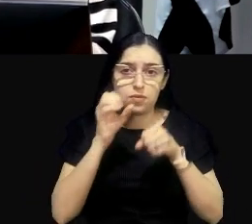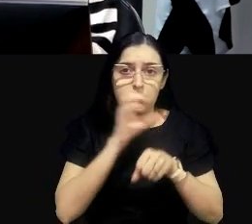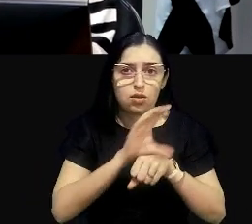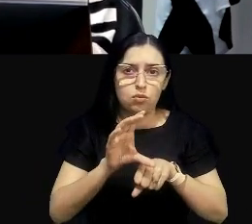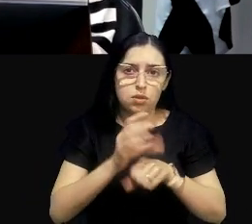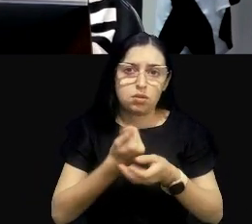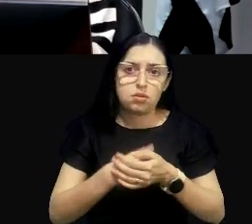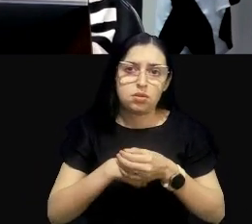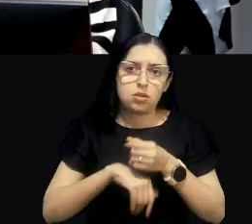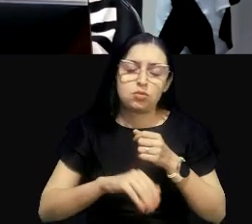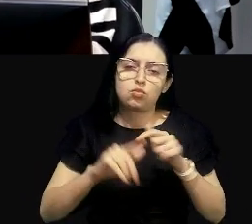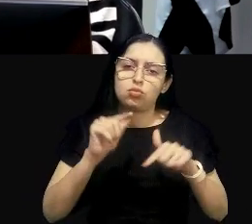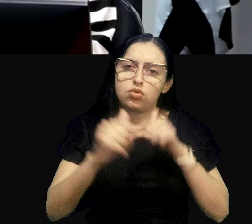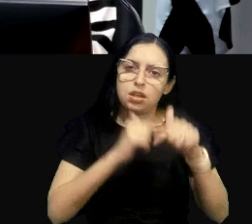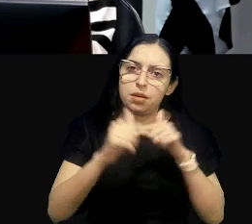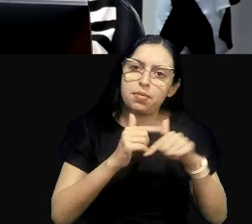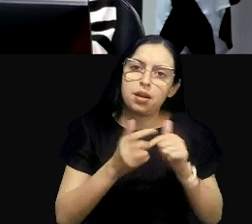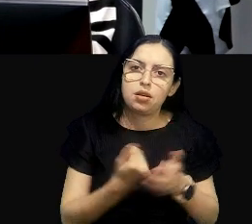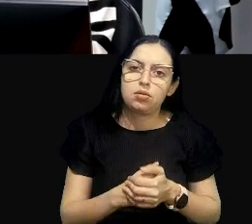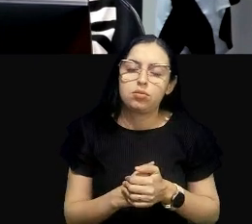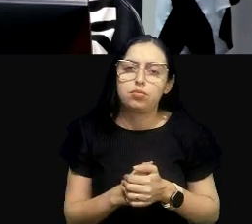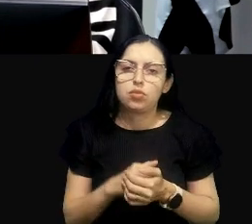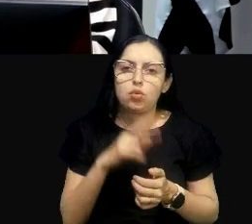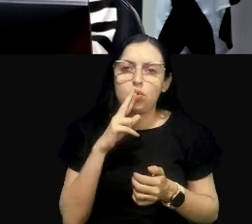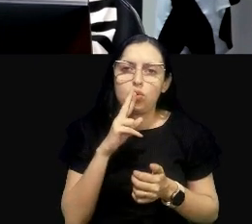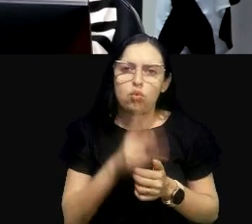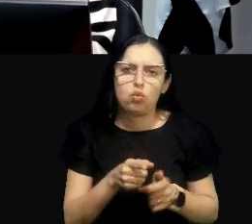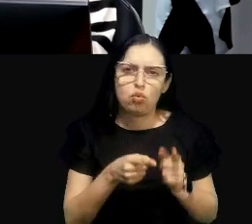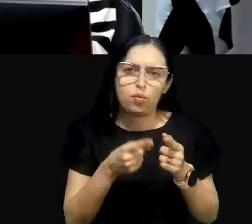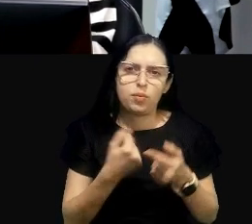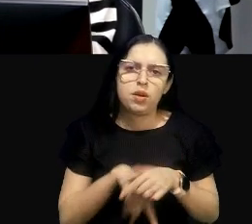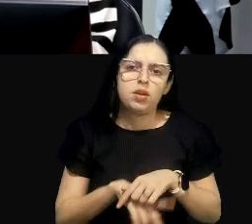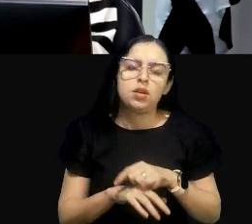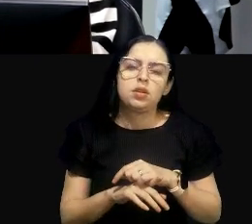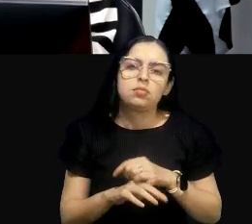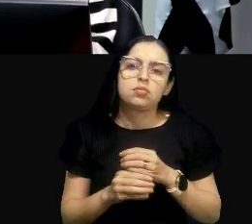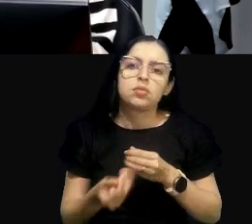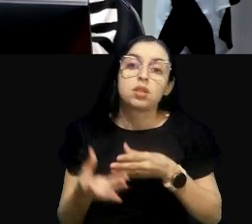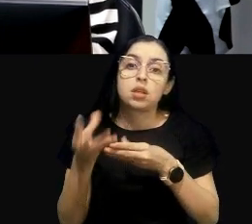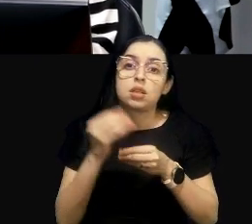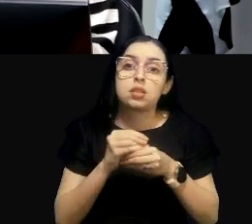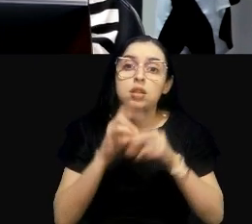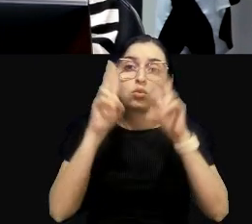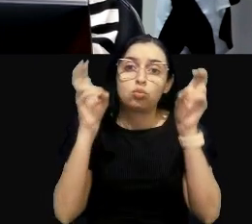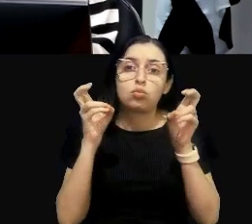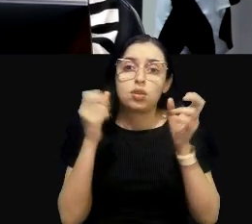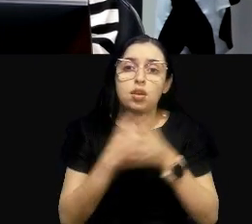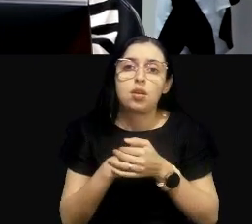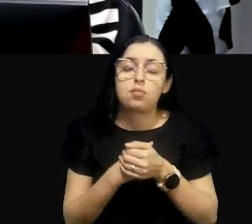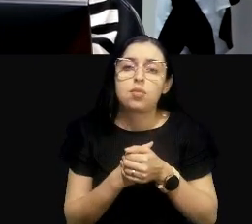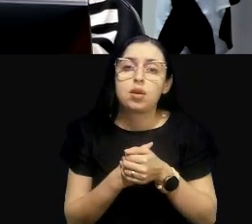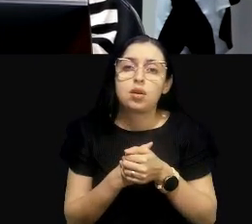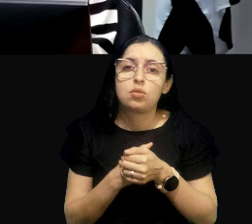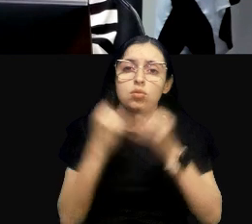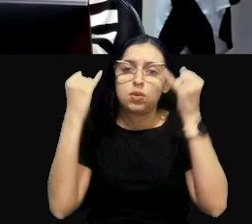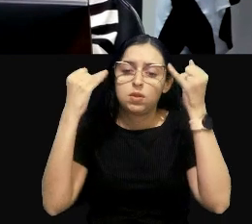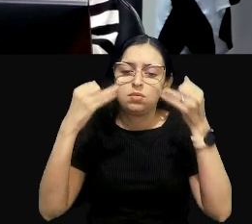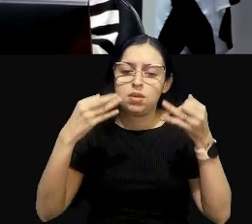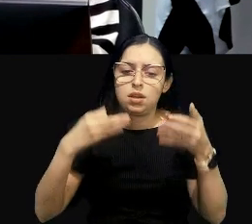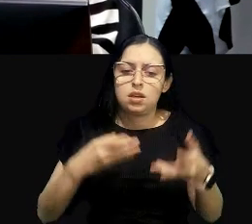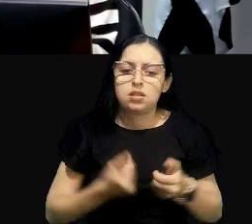esta atividade. E trazendo aqui o próprio conceito de situação ambiental